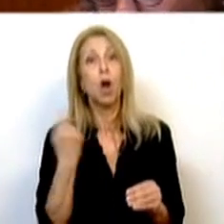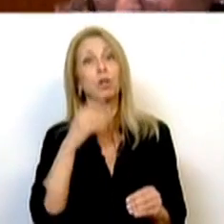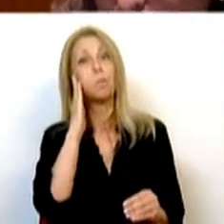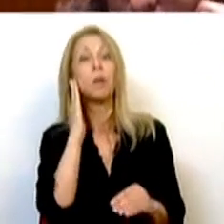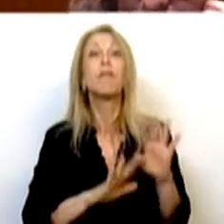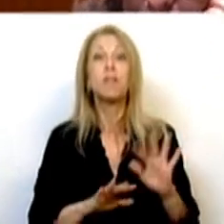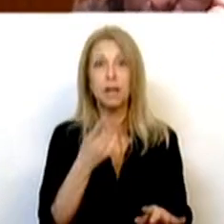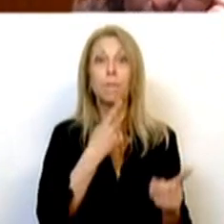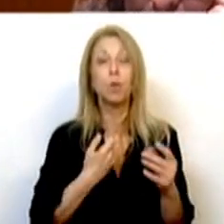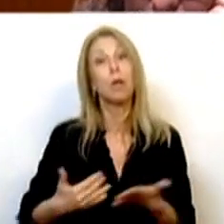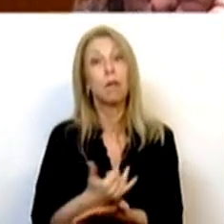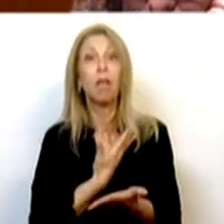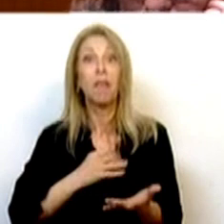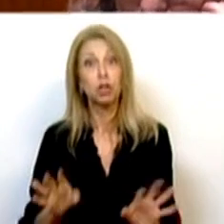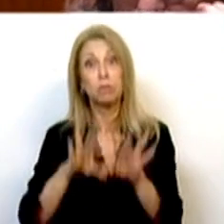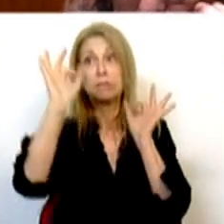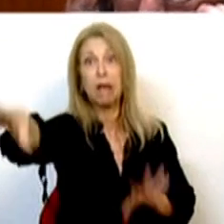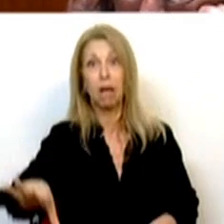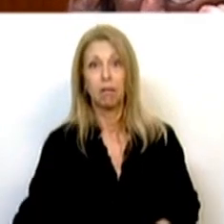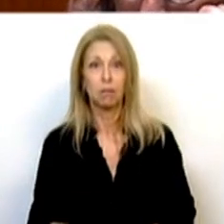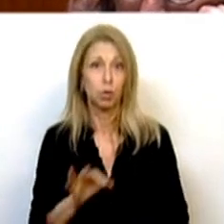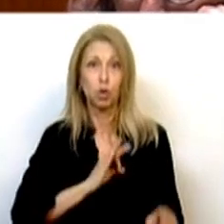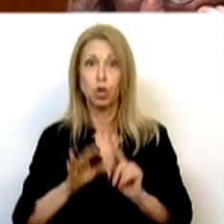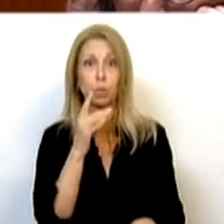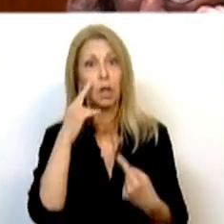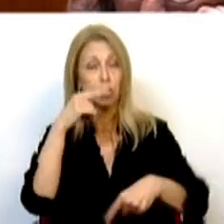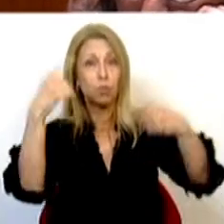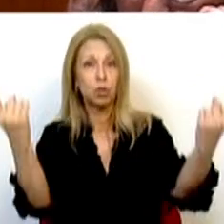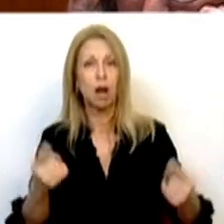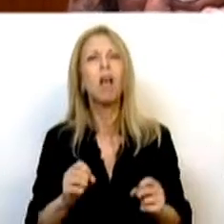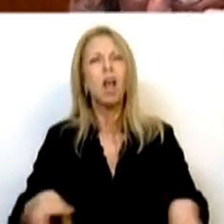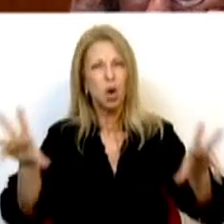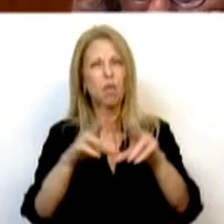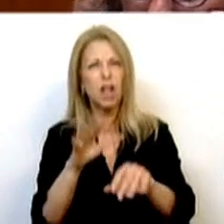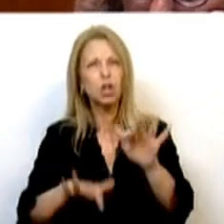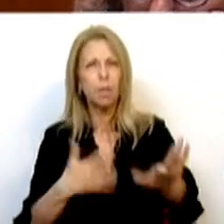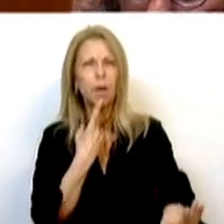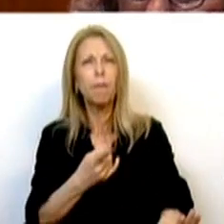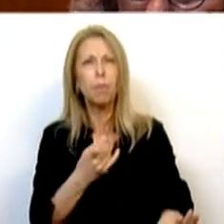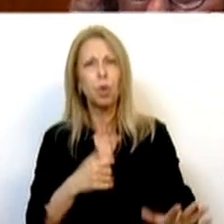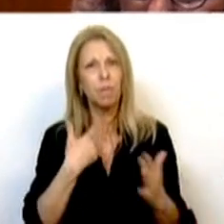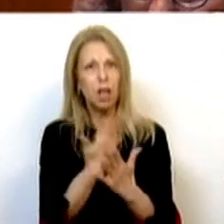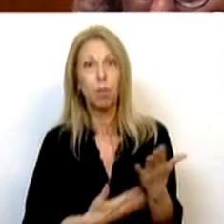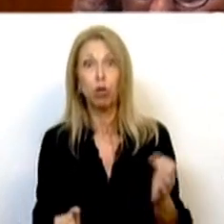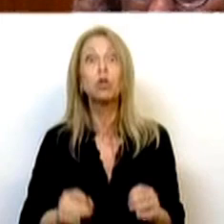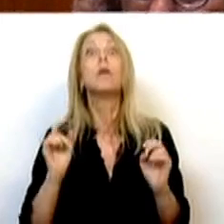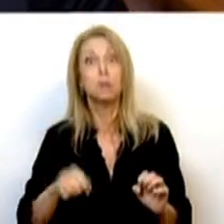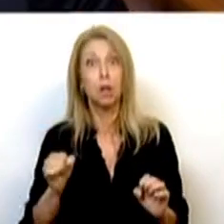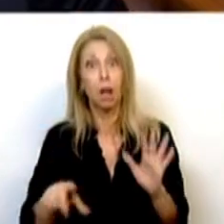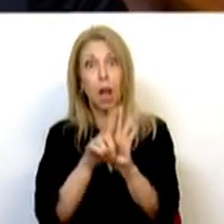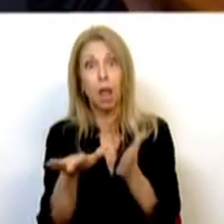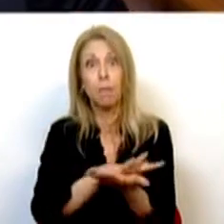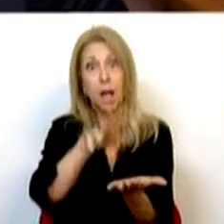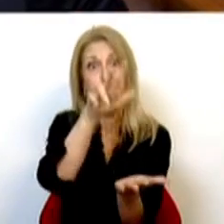Srs. Deputados. Os dados que usamos são os membros que os Srs. Deputados usaram. Perguntaram se nunca trouxemos novidades ao Parlamento e nunca trouxemos o nosso diploma? Sim, trouxemos. Lei de Baixos foi aqui aprovada.